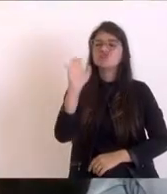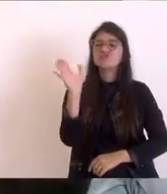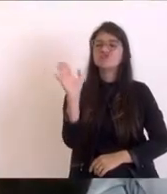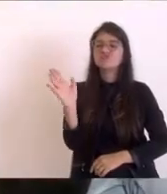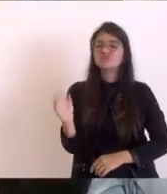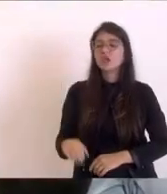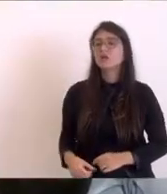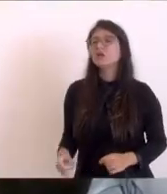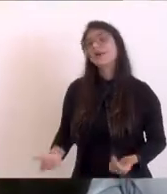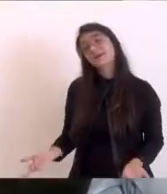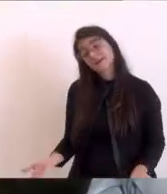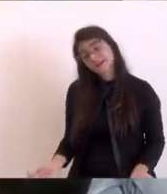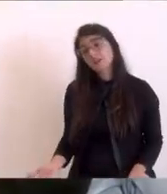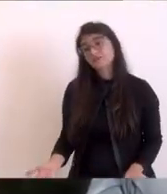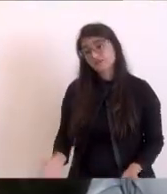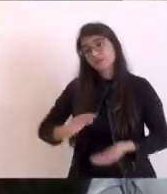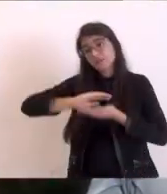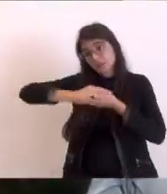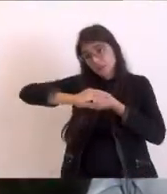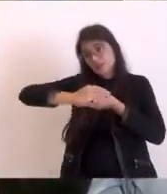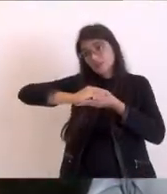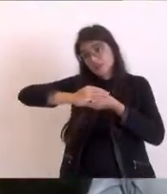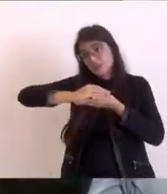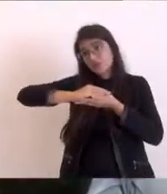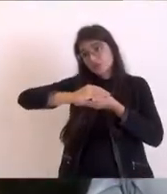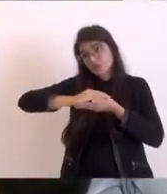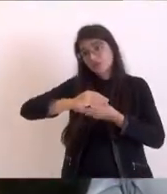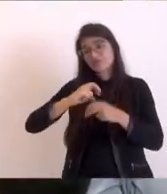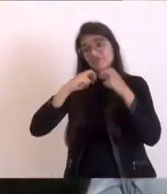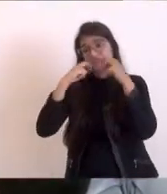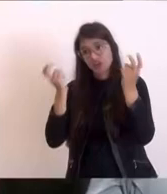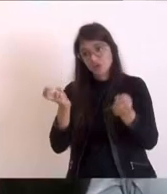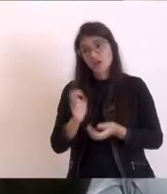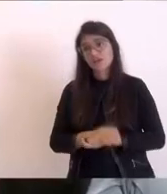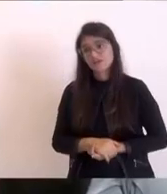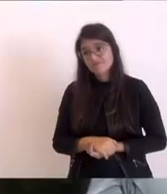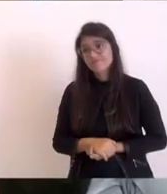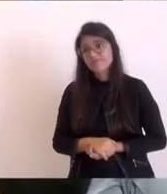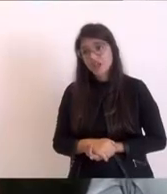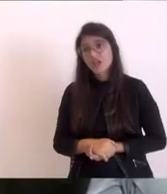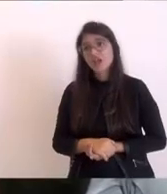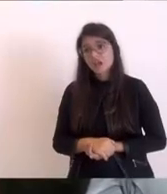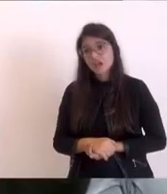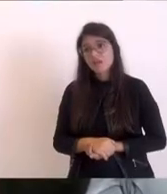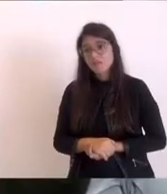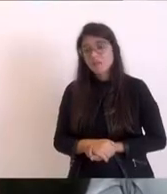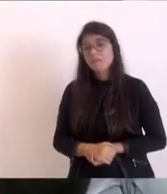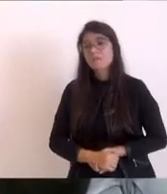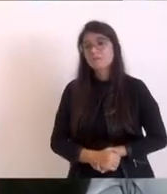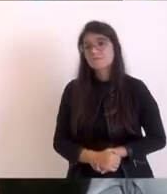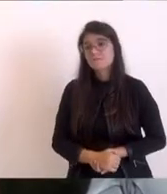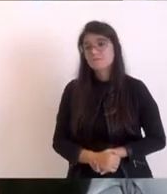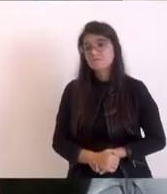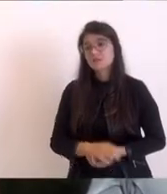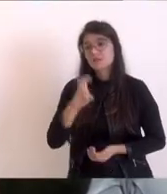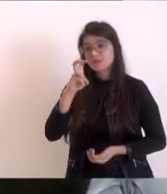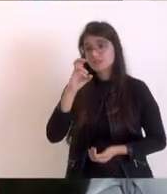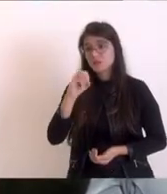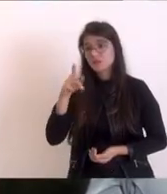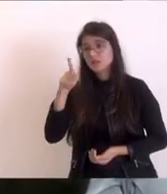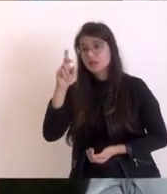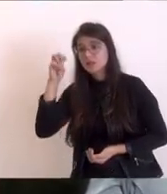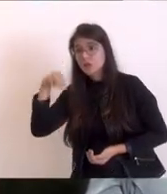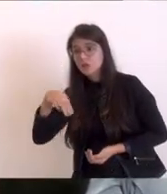Âncora, até Maqué, nunca teve luz. A vergonha é uma cidade, uma arrecadação igual àquela. Nós já botamos hoje quase 50 quilômetros